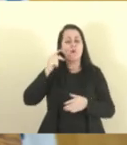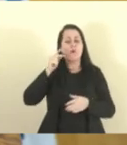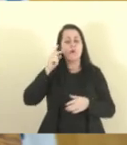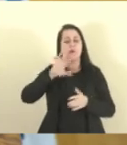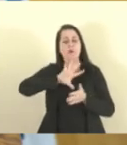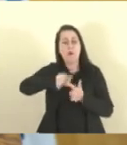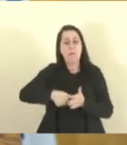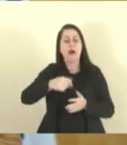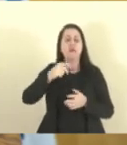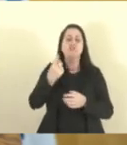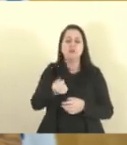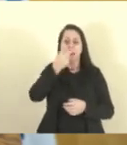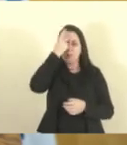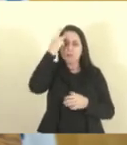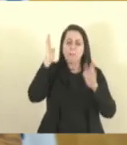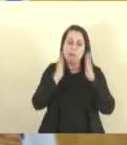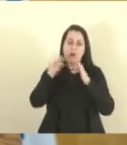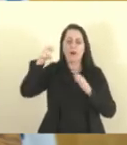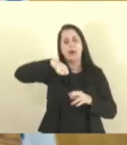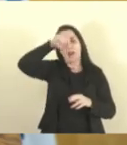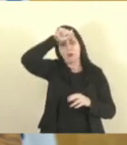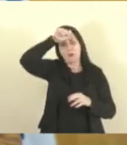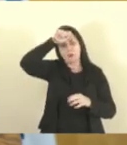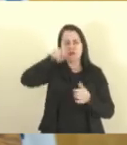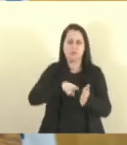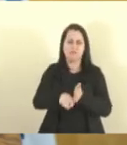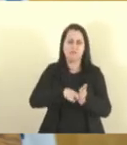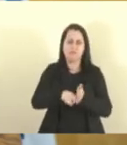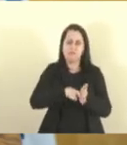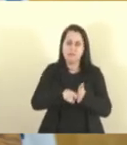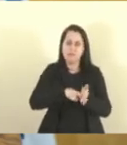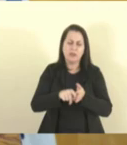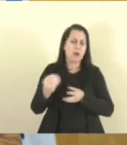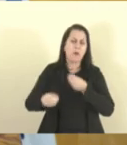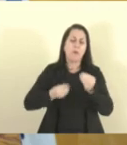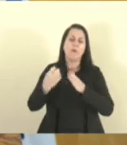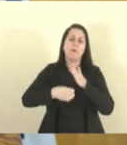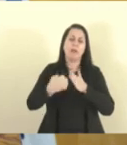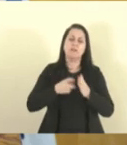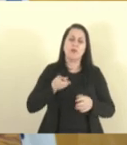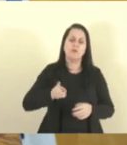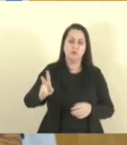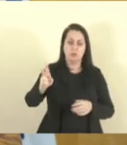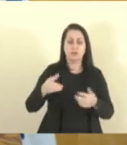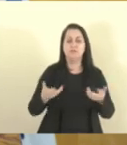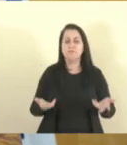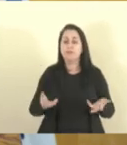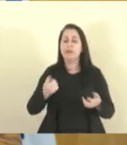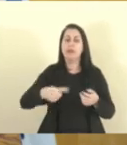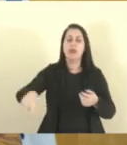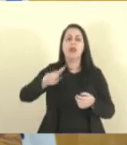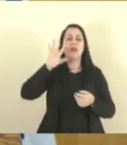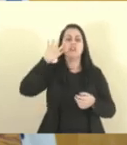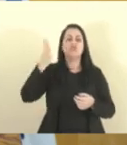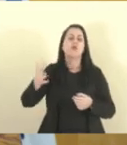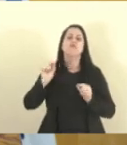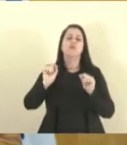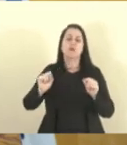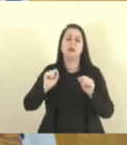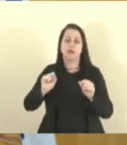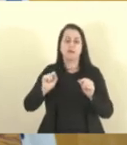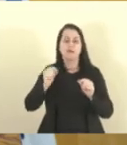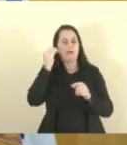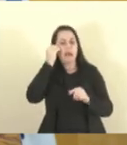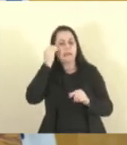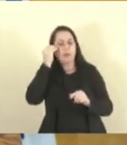aracruzense. Em vez de investigarem a sua permanência, eles resolvem atacar, ou melhor,